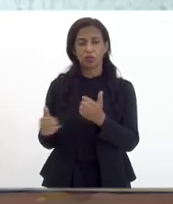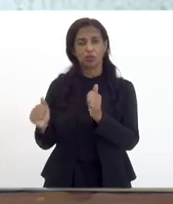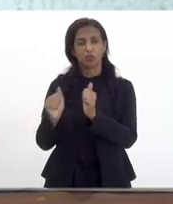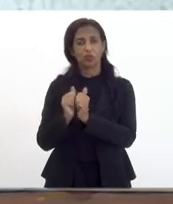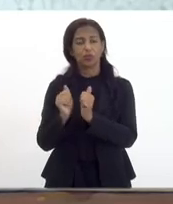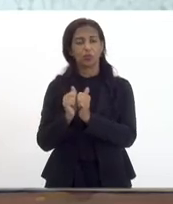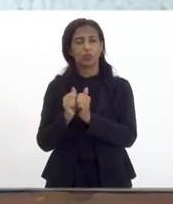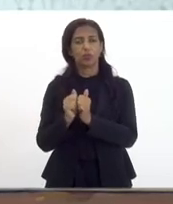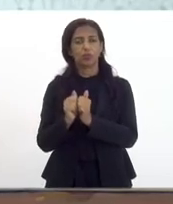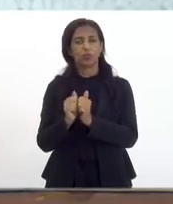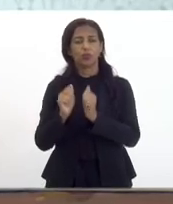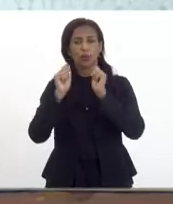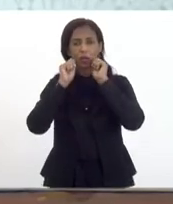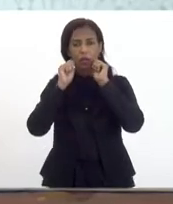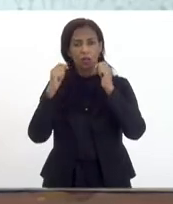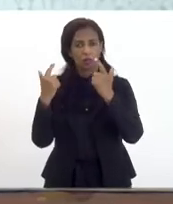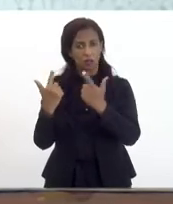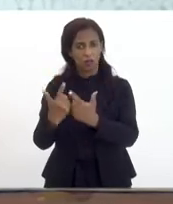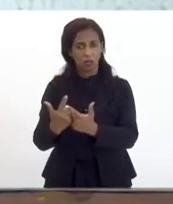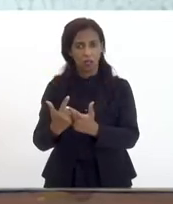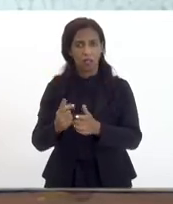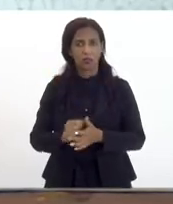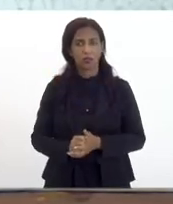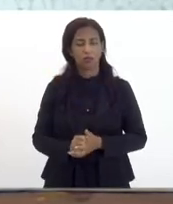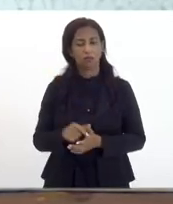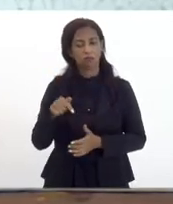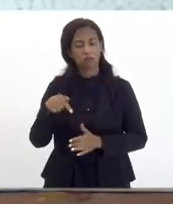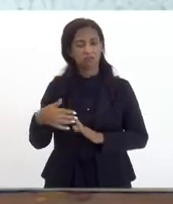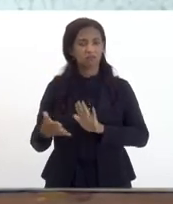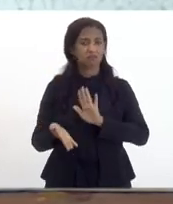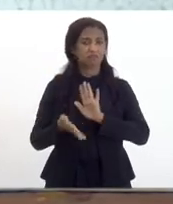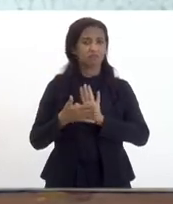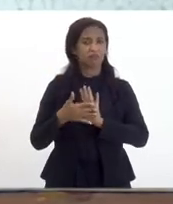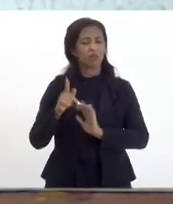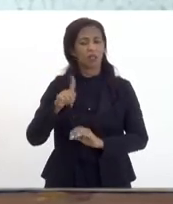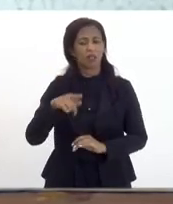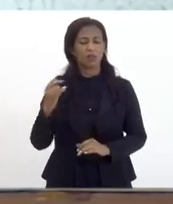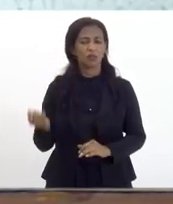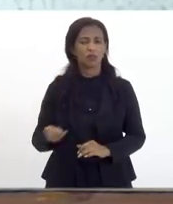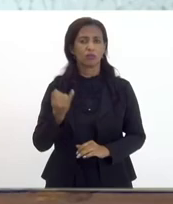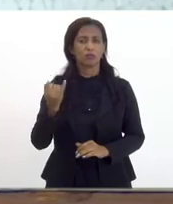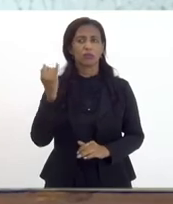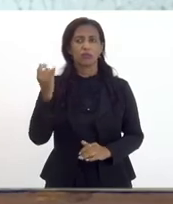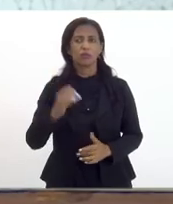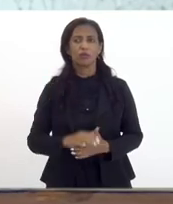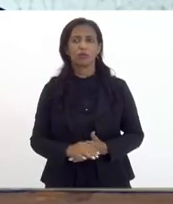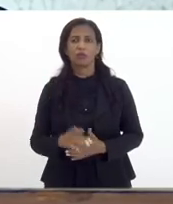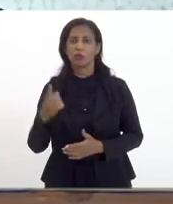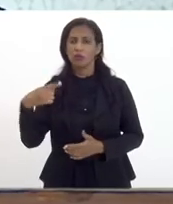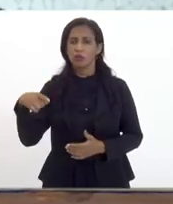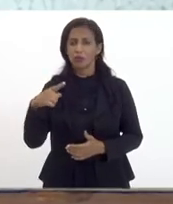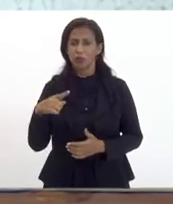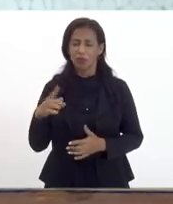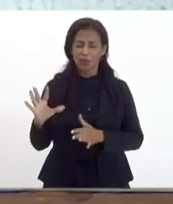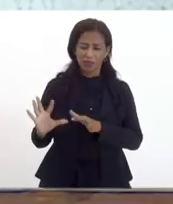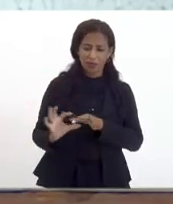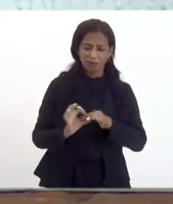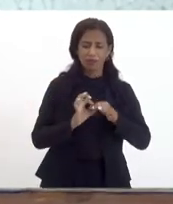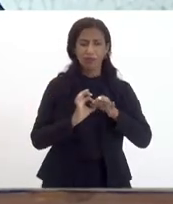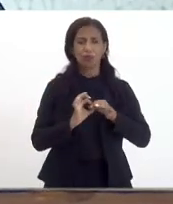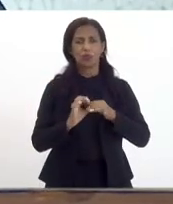presidente da alerje nesta demanda eu acho que é de suma importância vocês abraçarem a causa